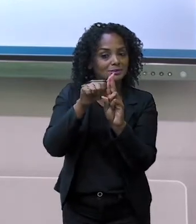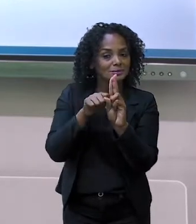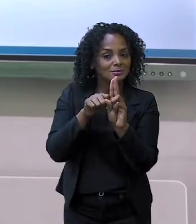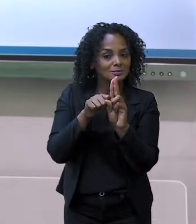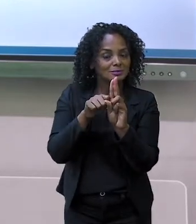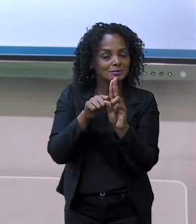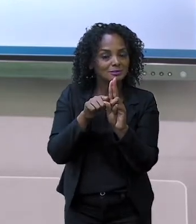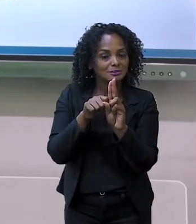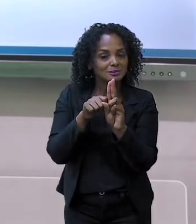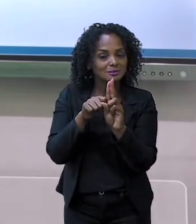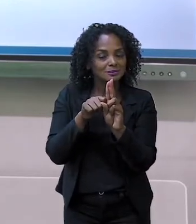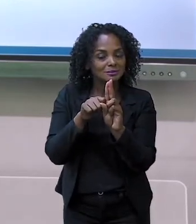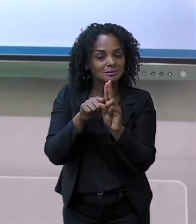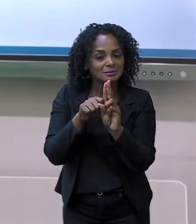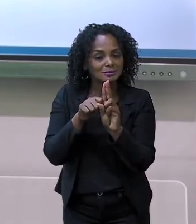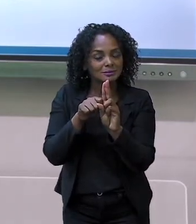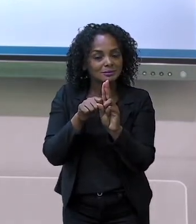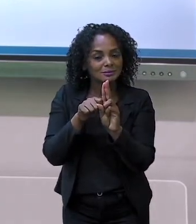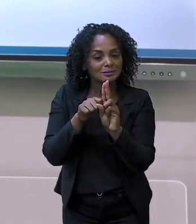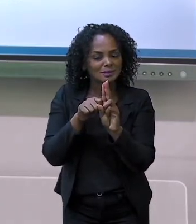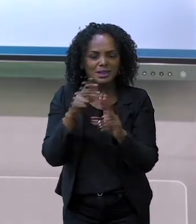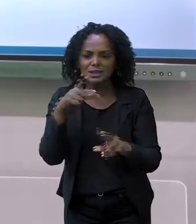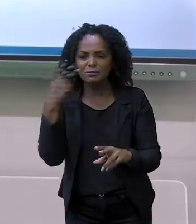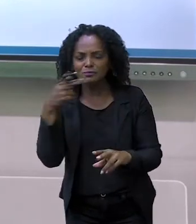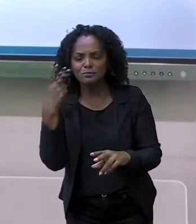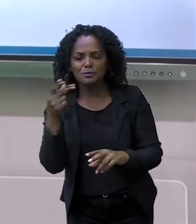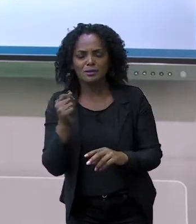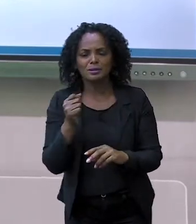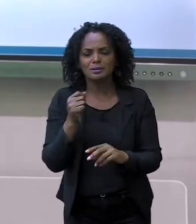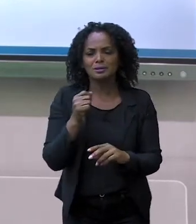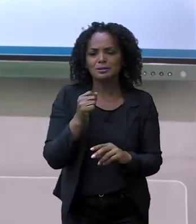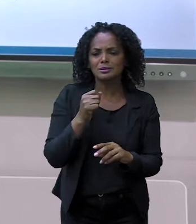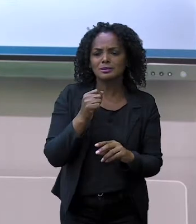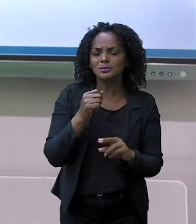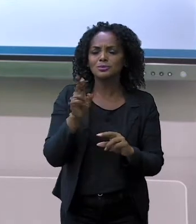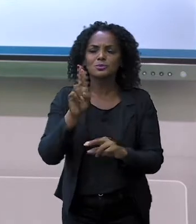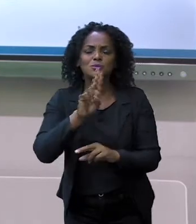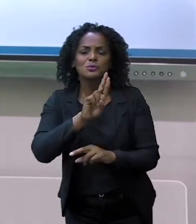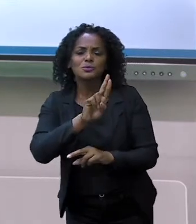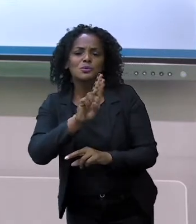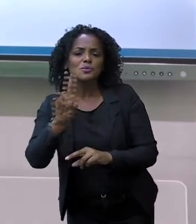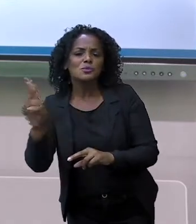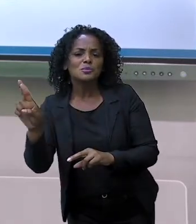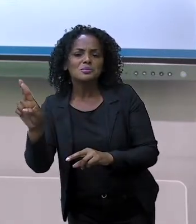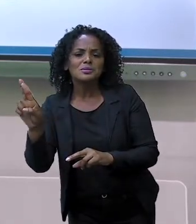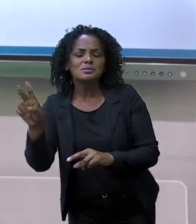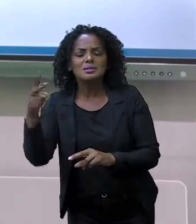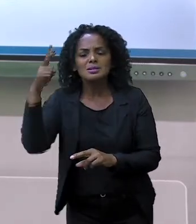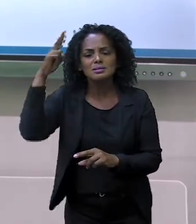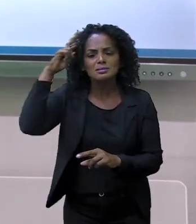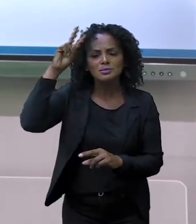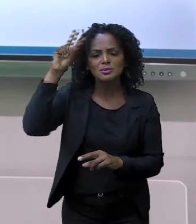da história já está falando o que? O que iremos aprender hoje, não é assim?